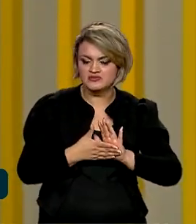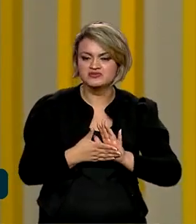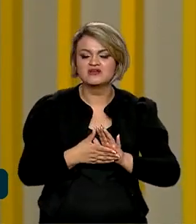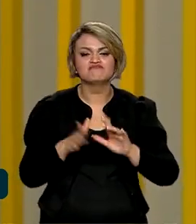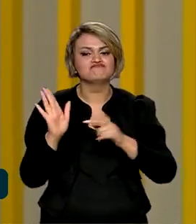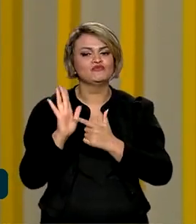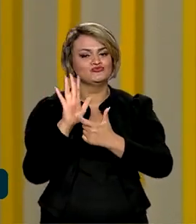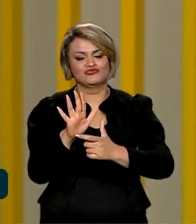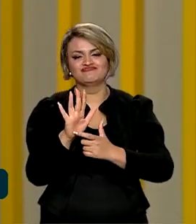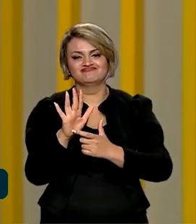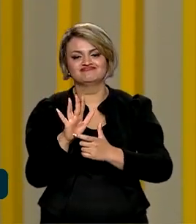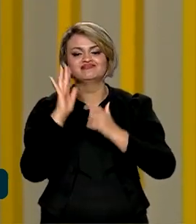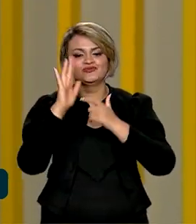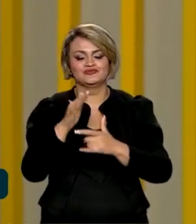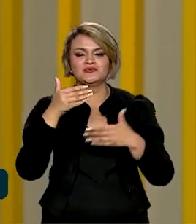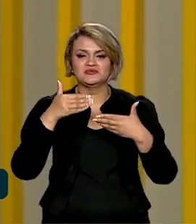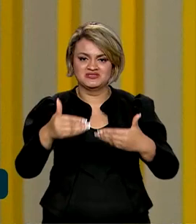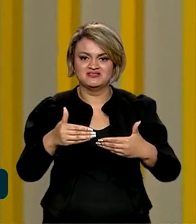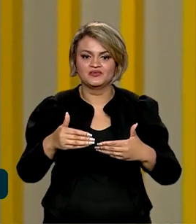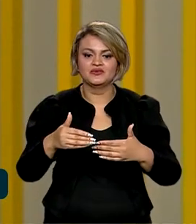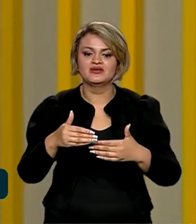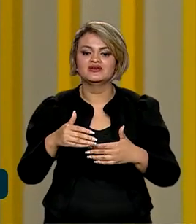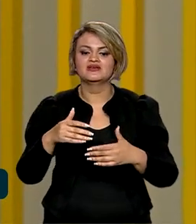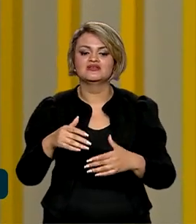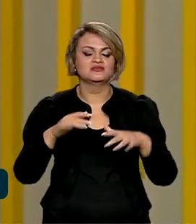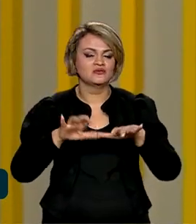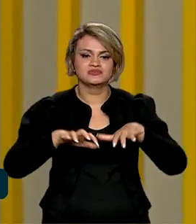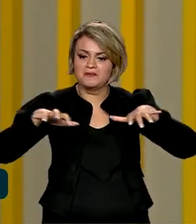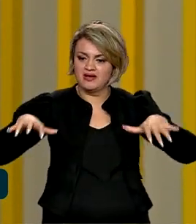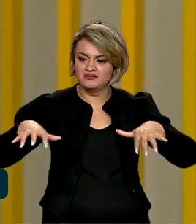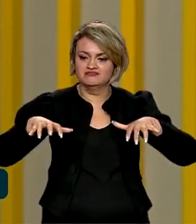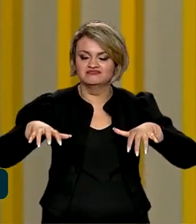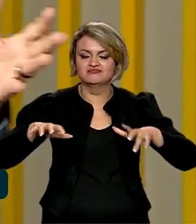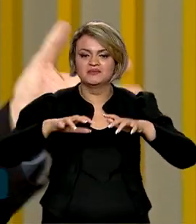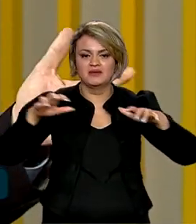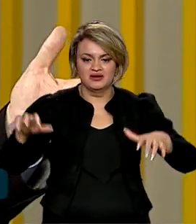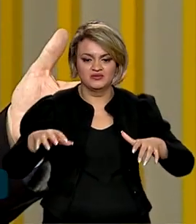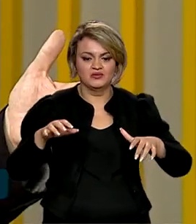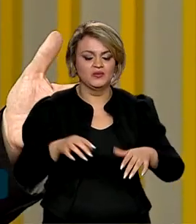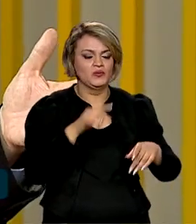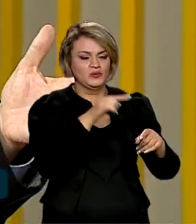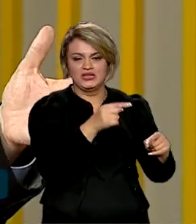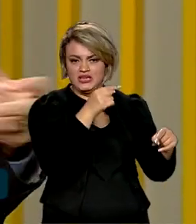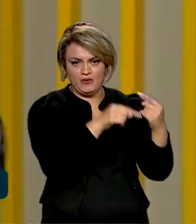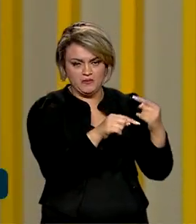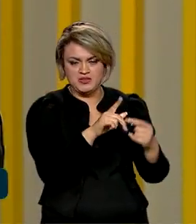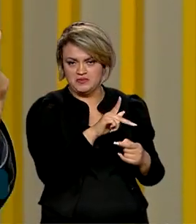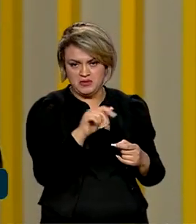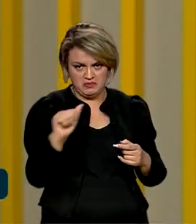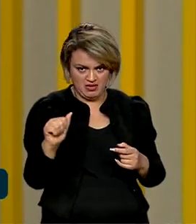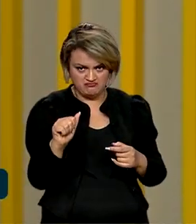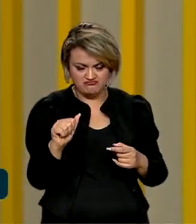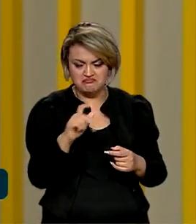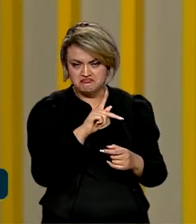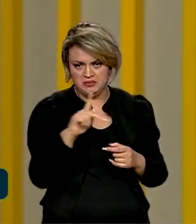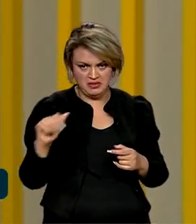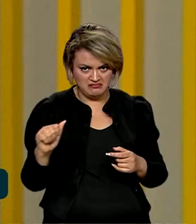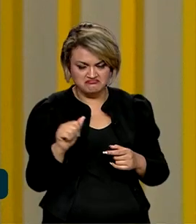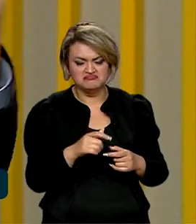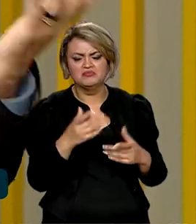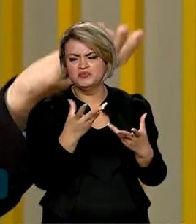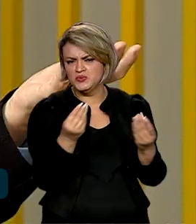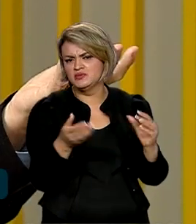apresentadas aos ministérios, estão separando agora justamente o que não é matéria de PPA, porque muitas propostas